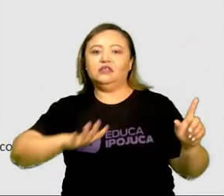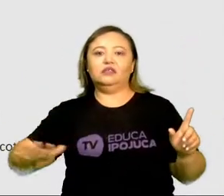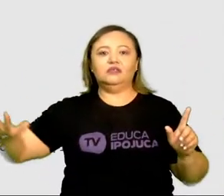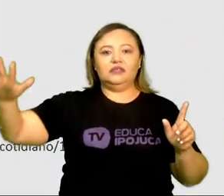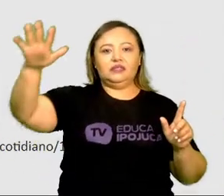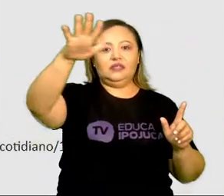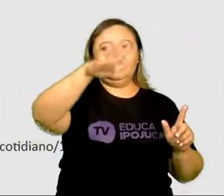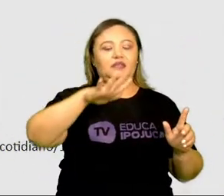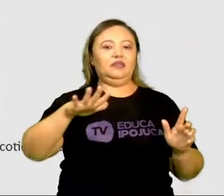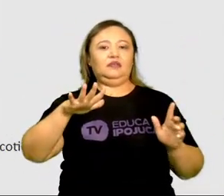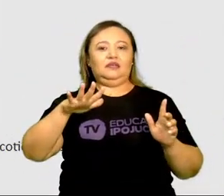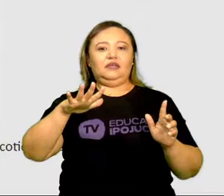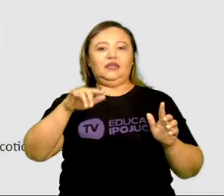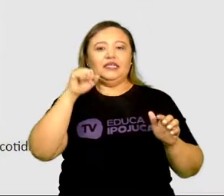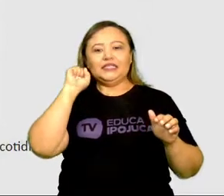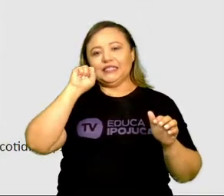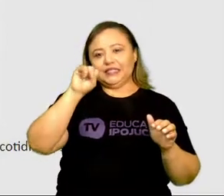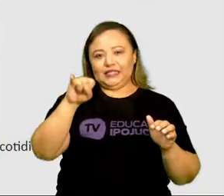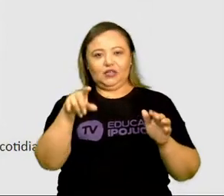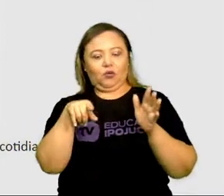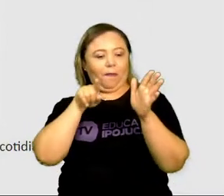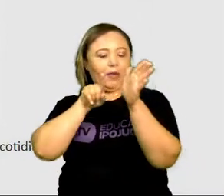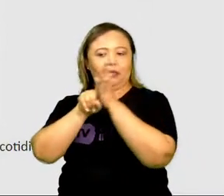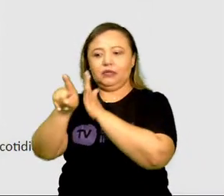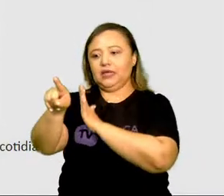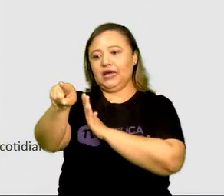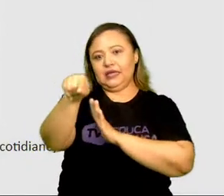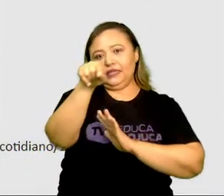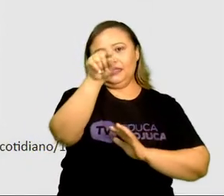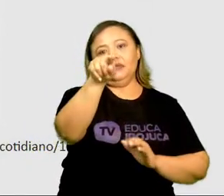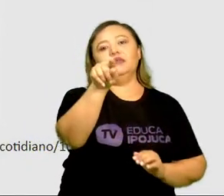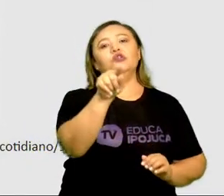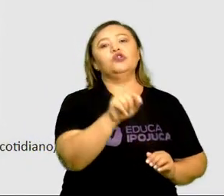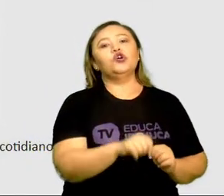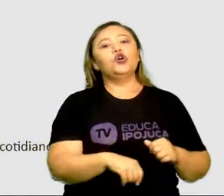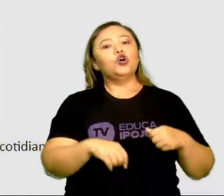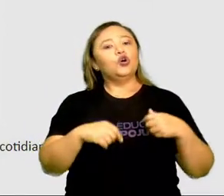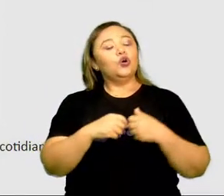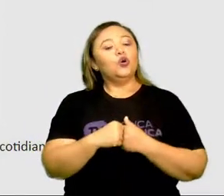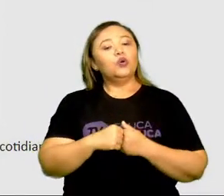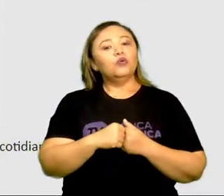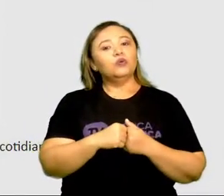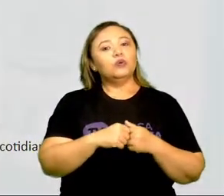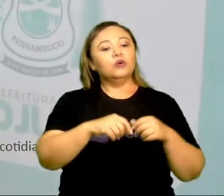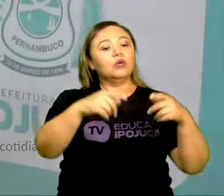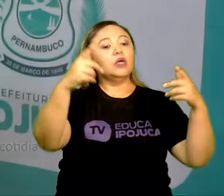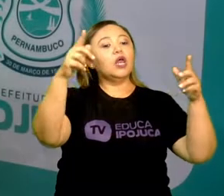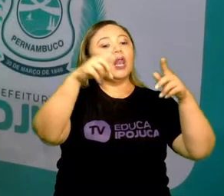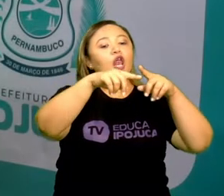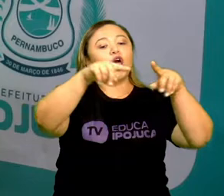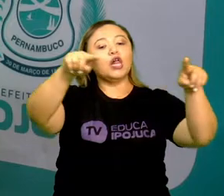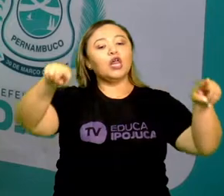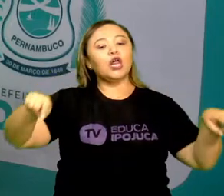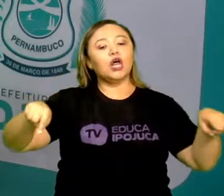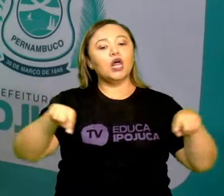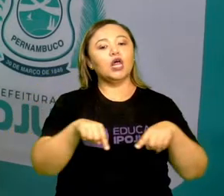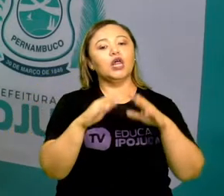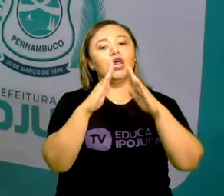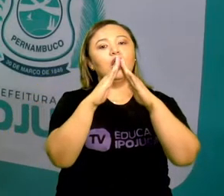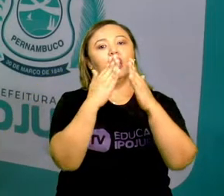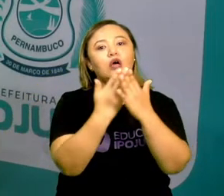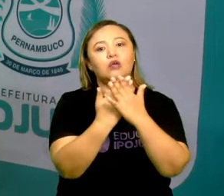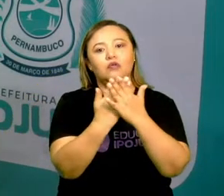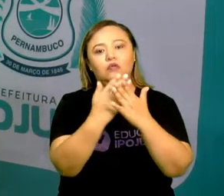vocês como você faria para me dizer qual é a localização da sua sala de aula? O é que você iria responder?